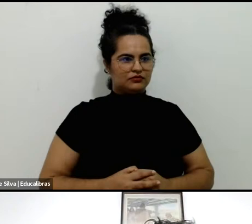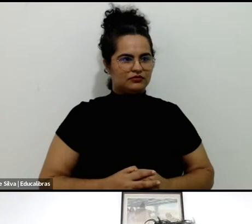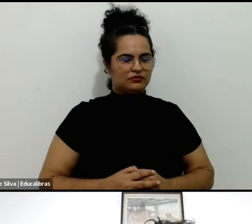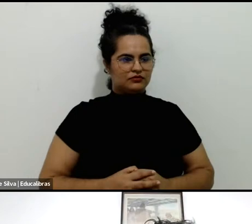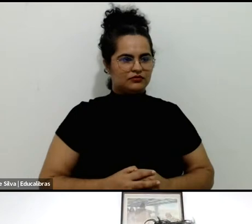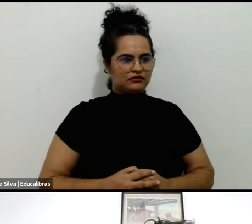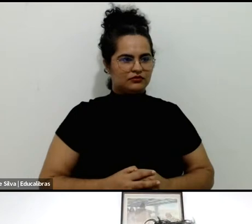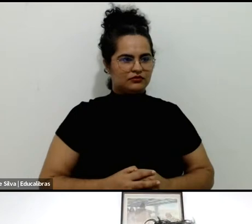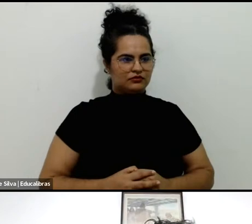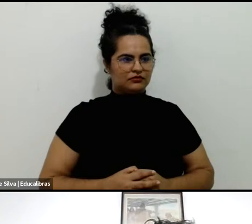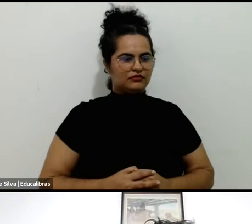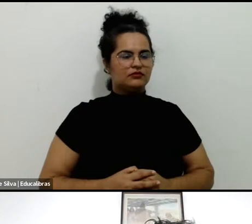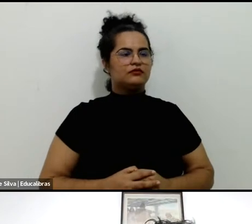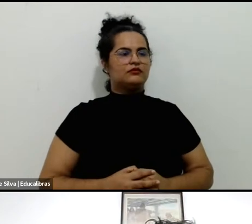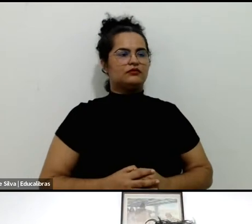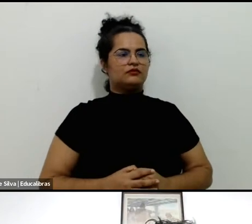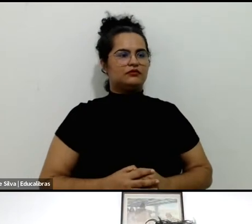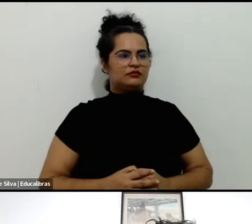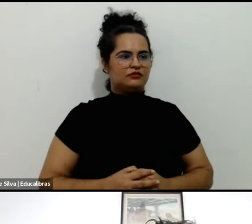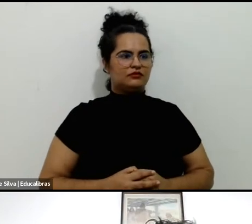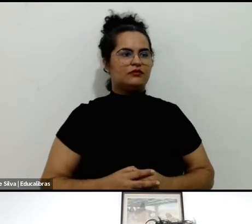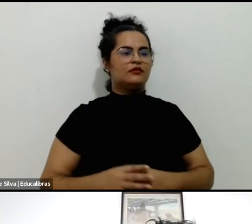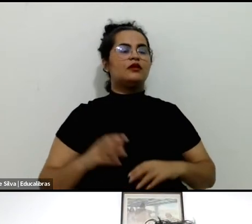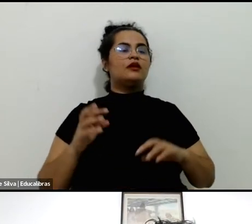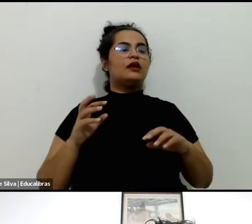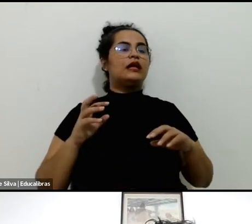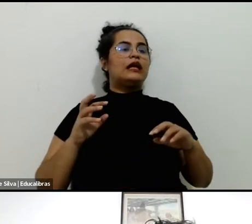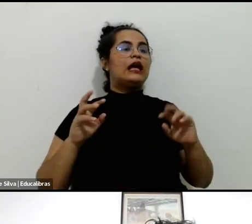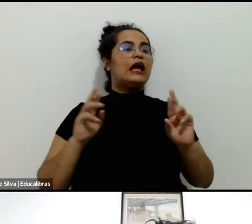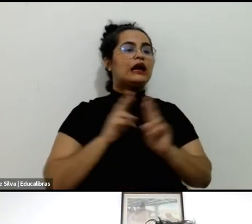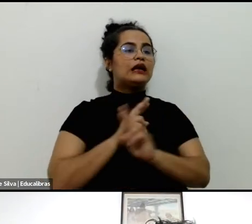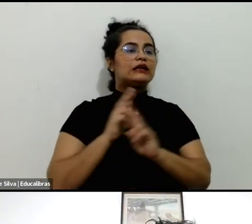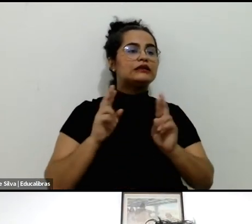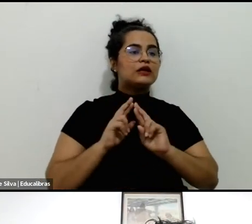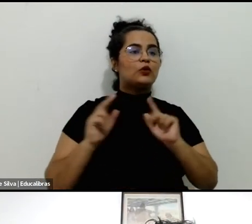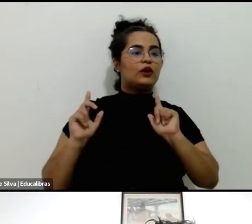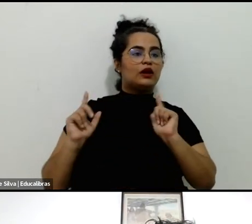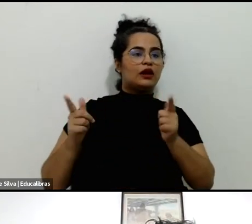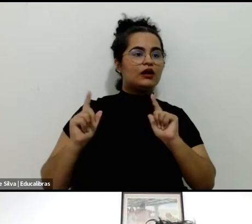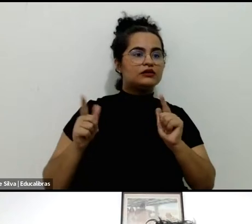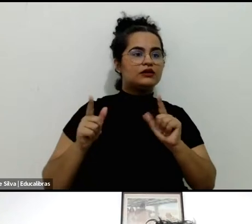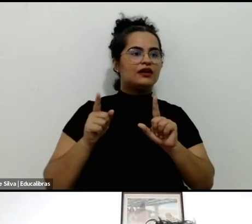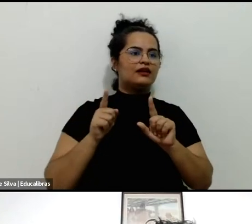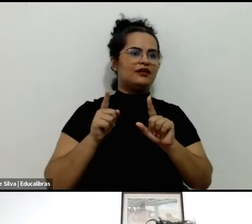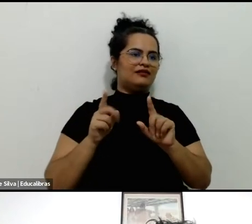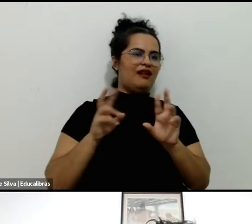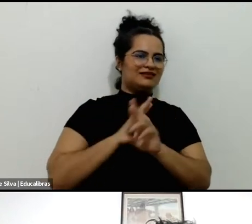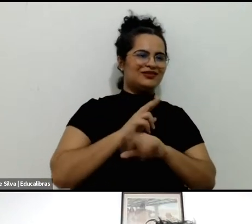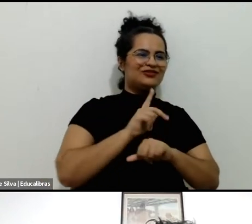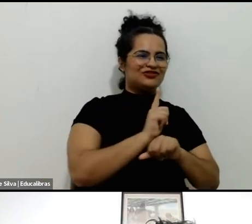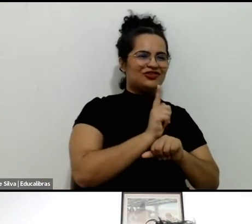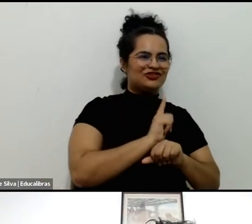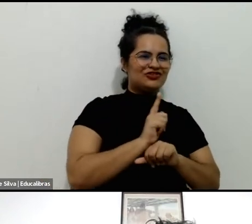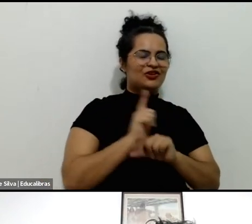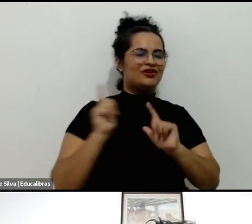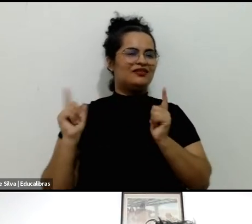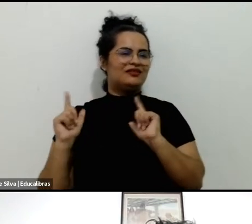Mas, então, eu denominei essa relação entre lazer e gestão como a